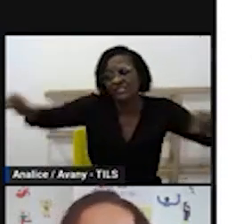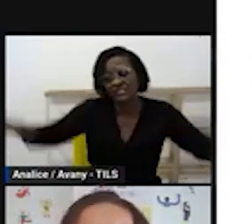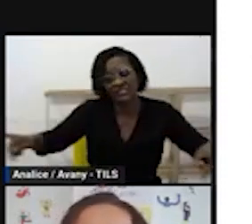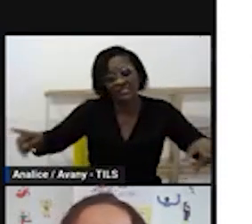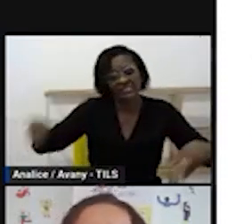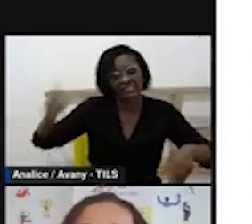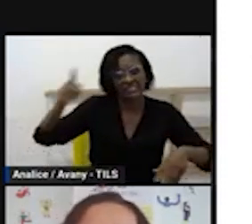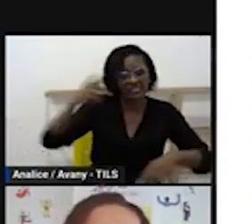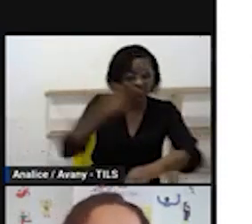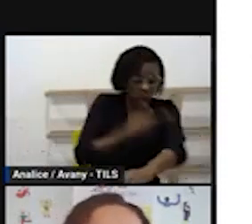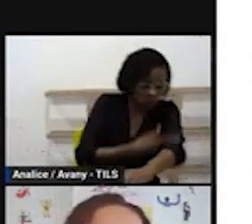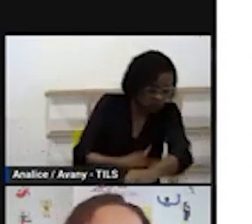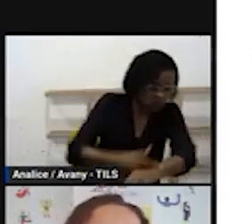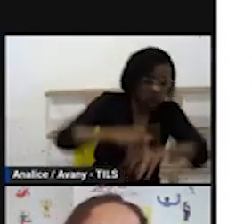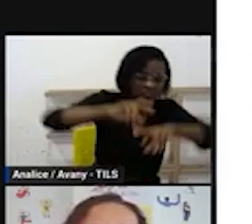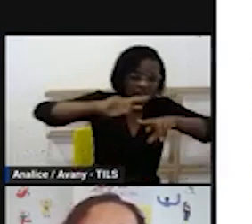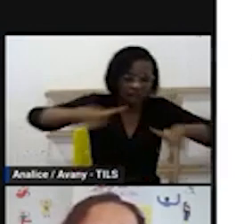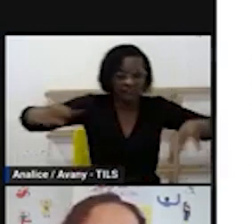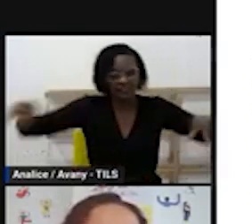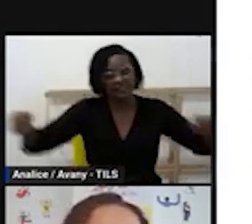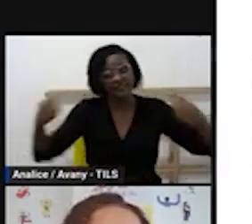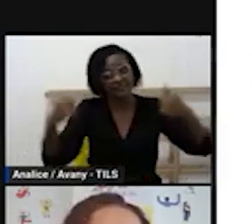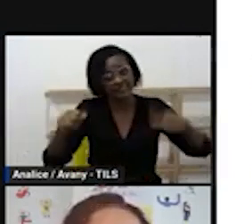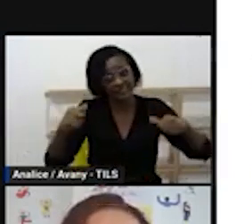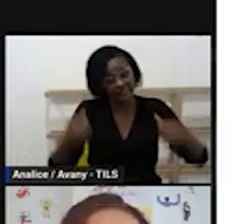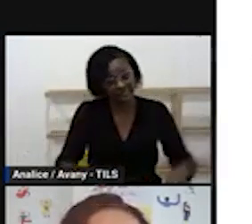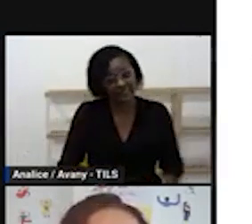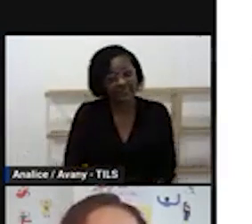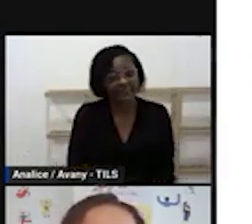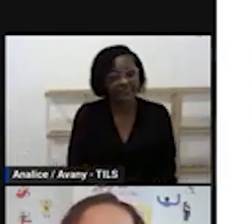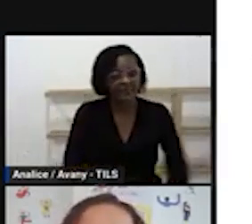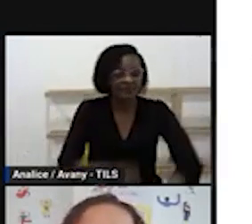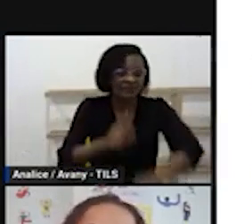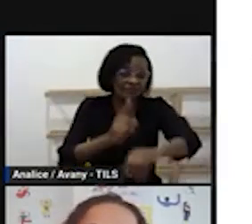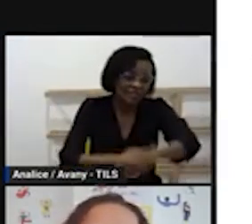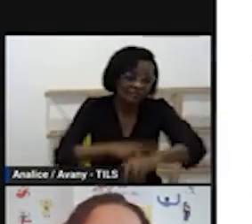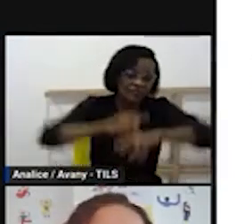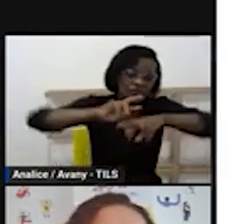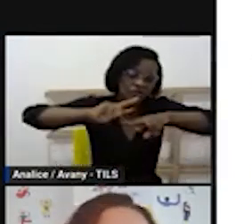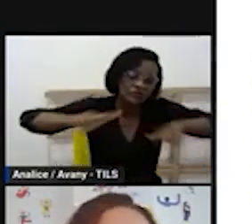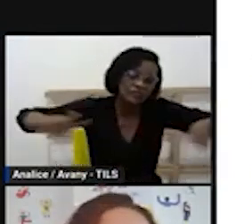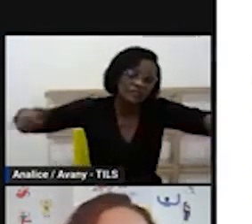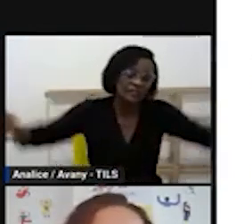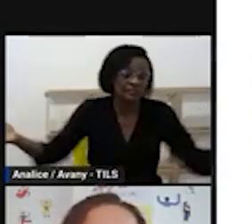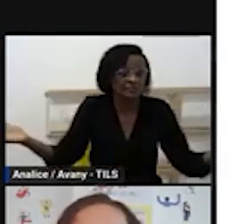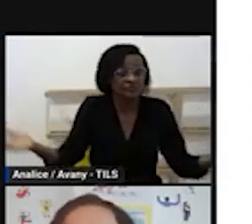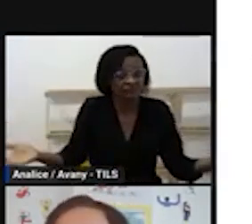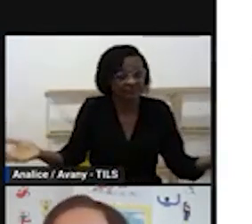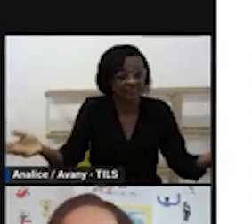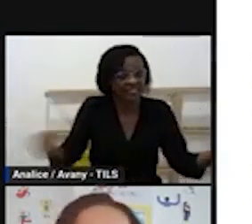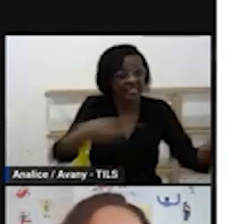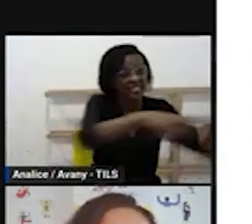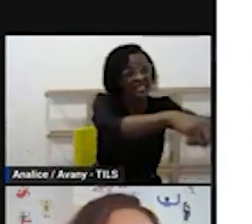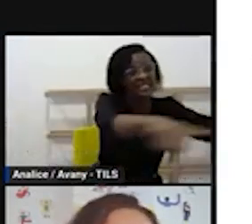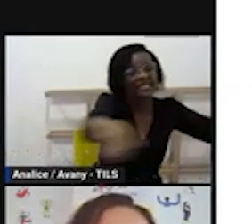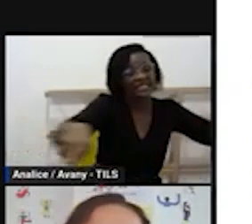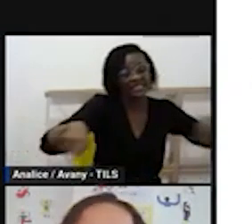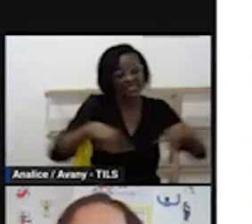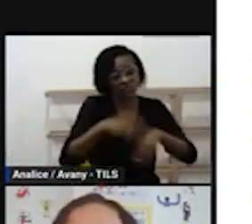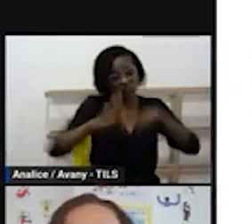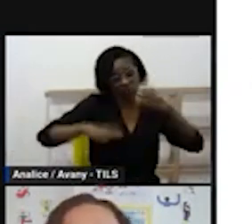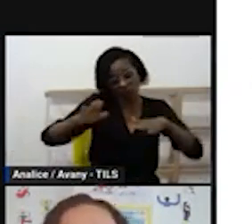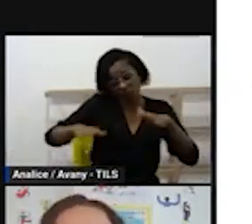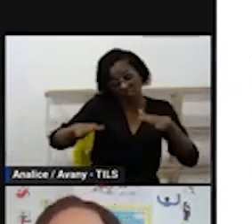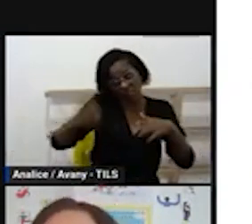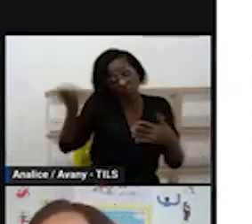4 porque vão ser momentos diferentes até porque se precisar usar o pátio vai ter que ter momentos diferentes então